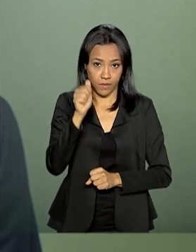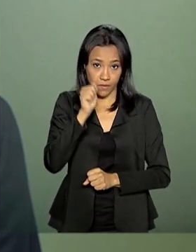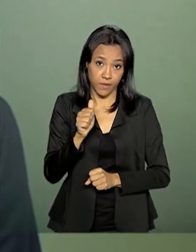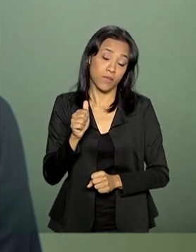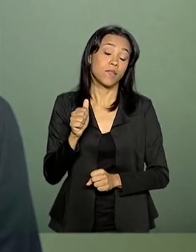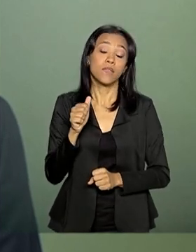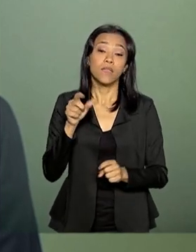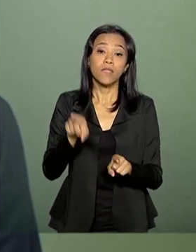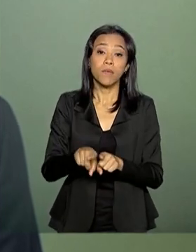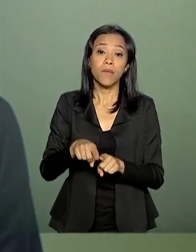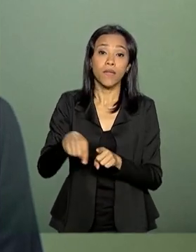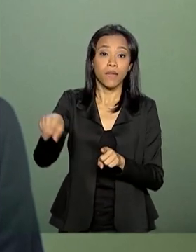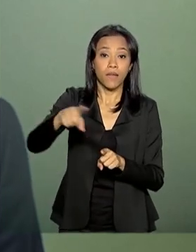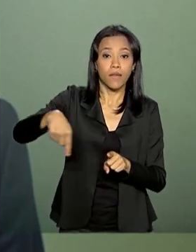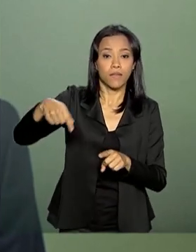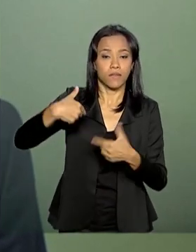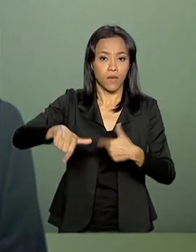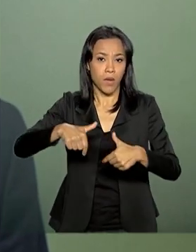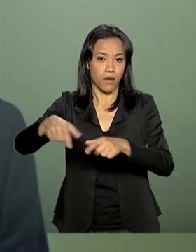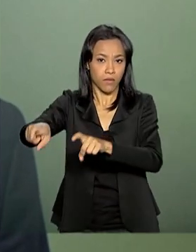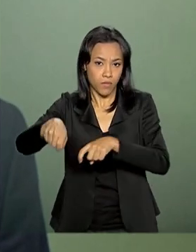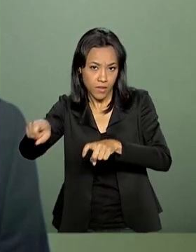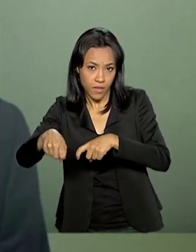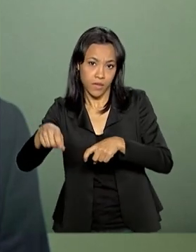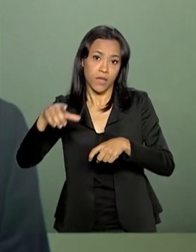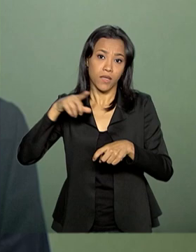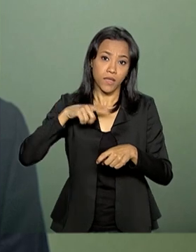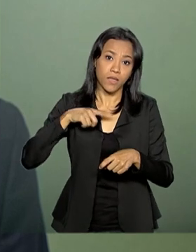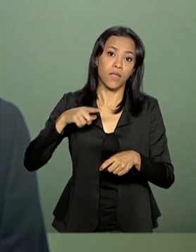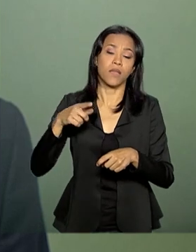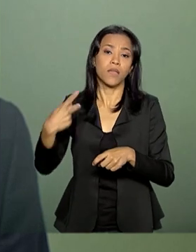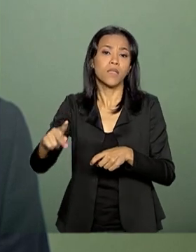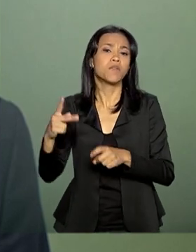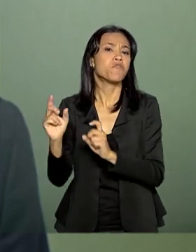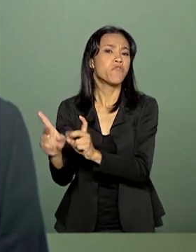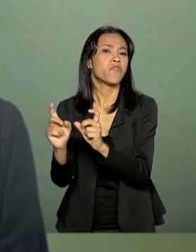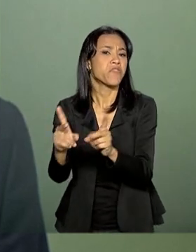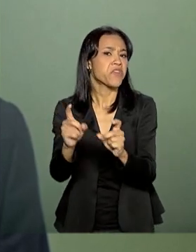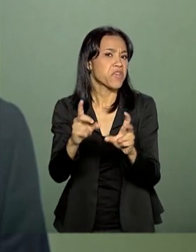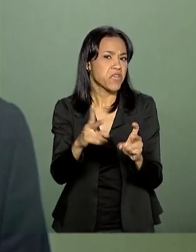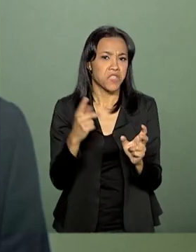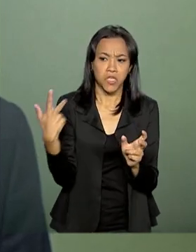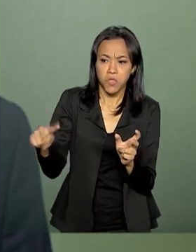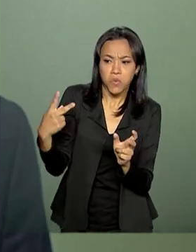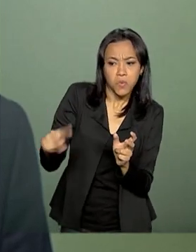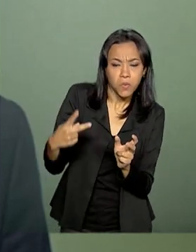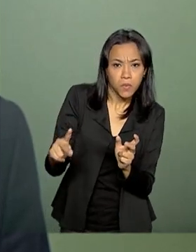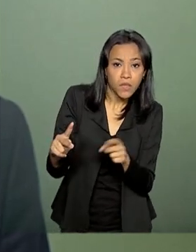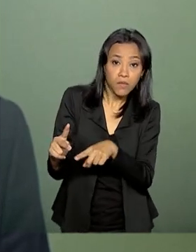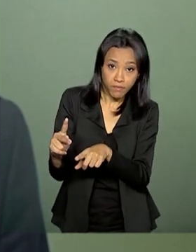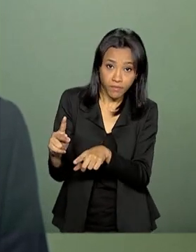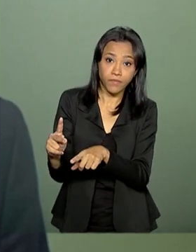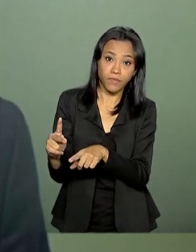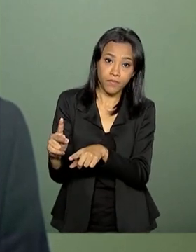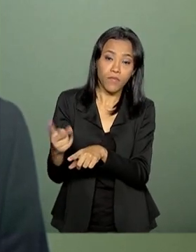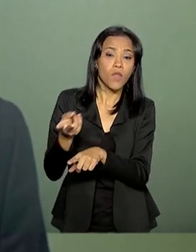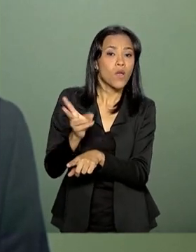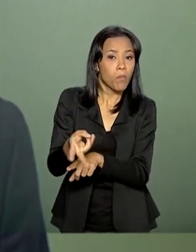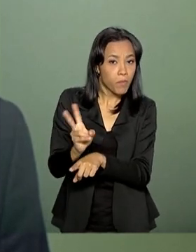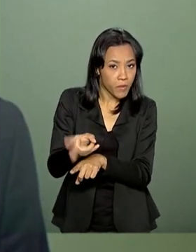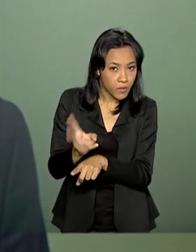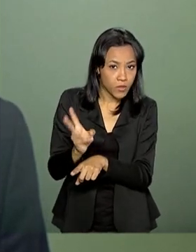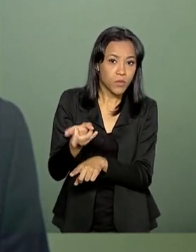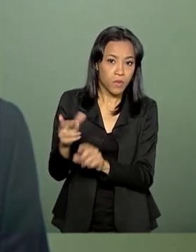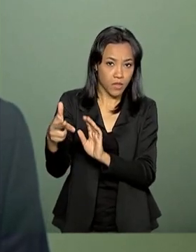trabalhadores rurais, segurados especiais, que têm a comercialização sobre a produção deles, continua essa